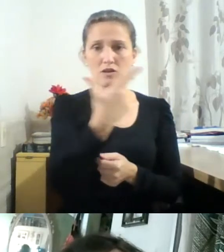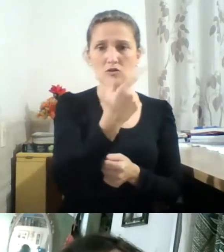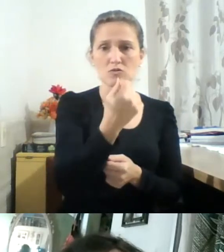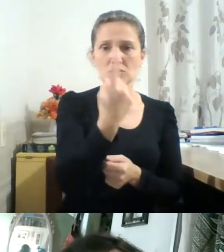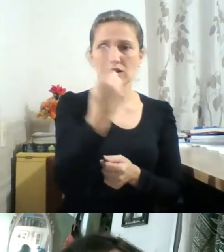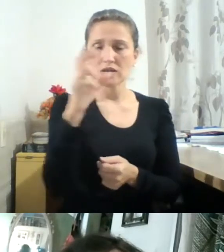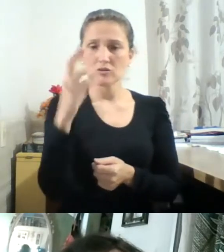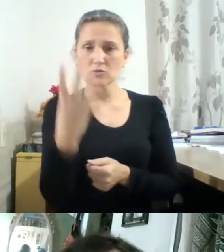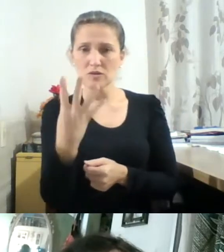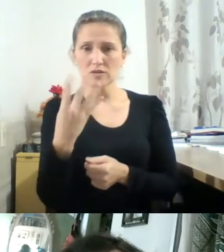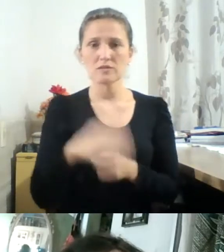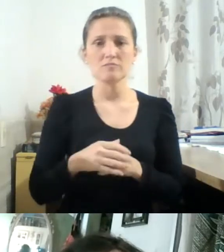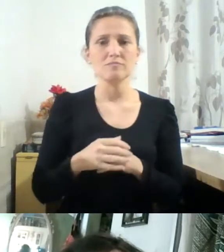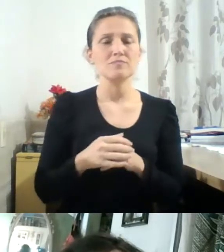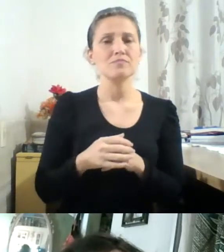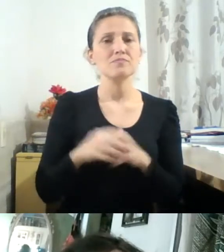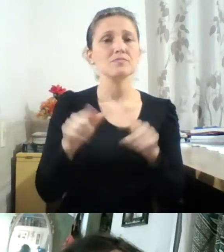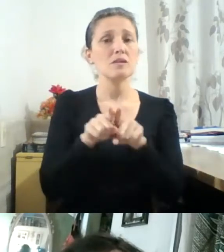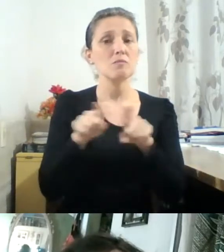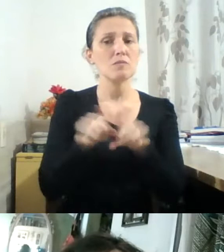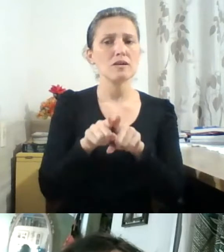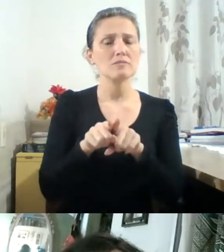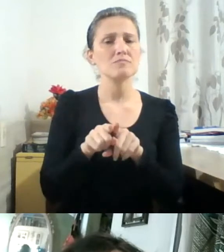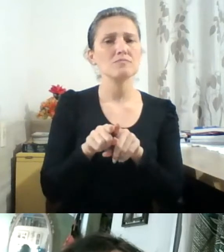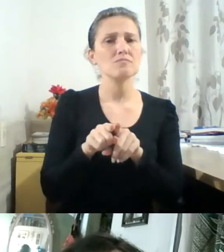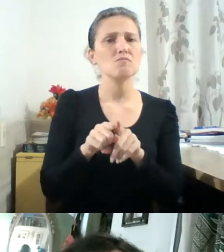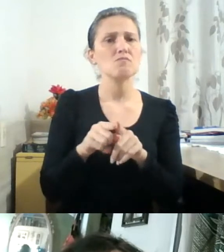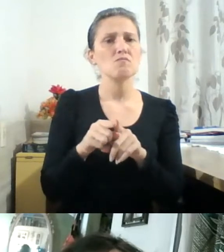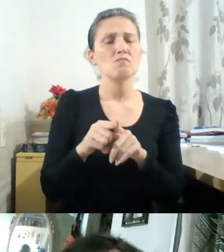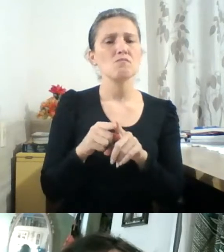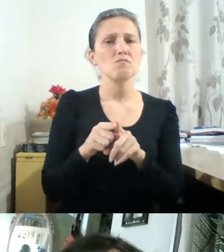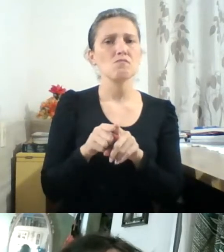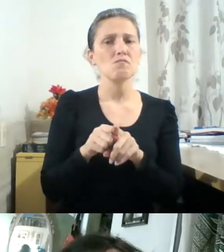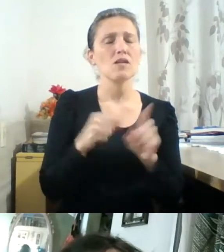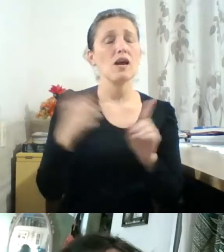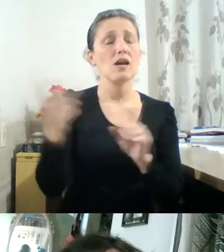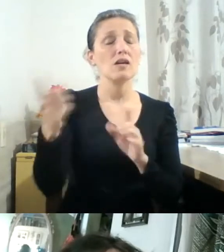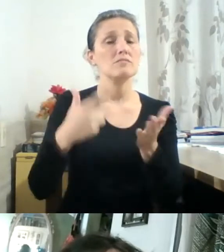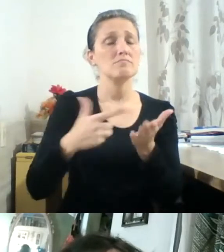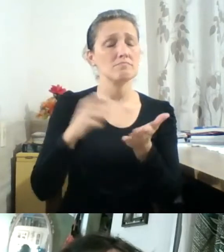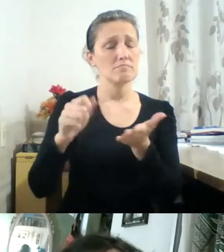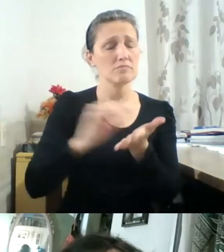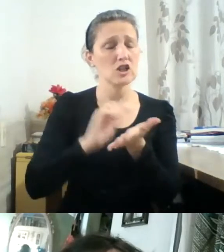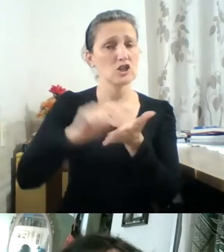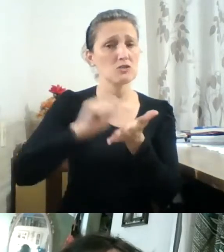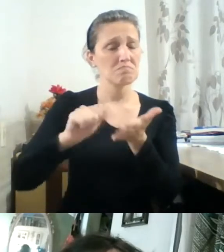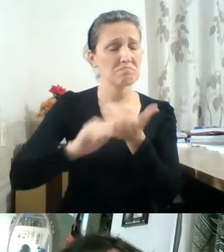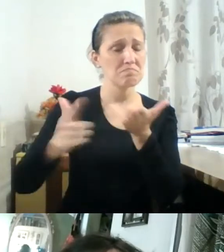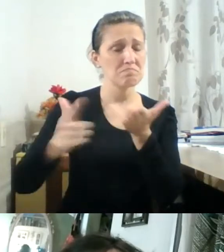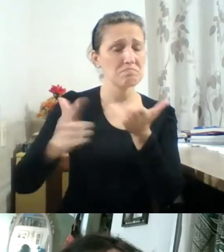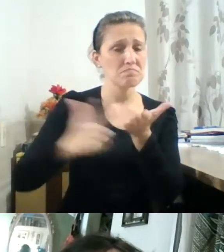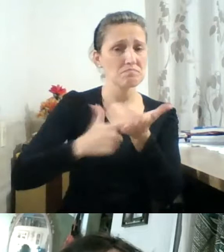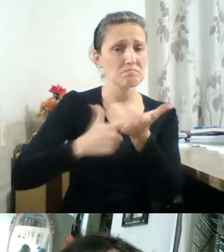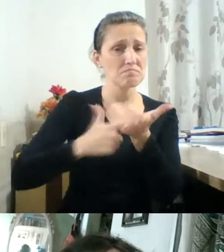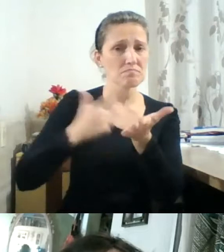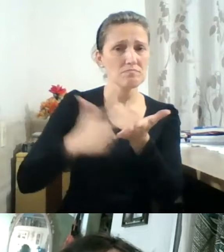MASC. Co-curadora de Translitorânea, 2014, de Andrea Enchenberg, com curadoria